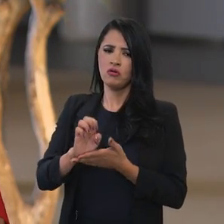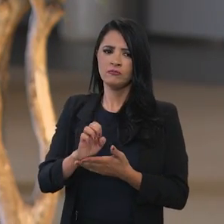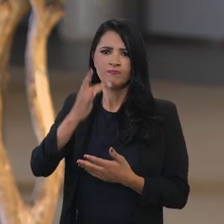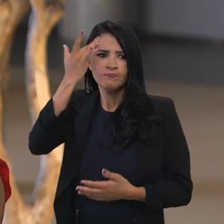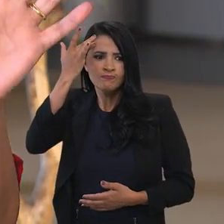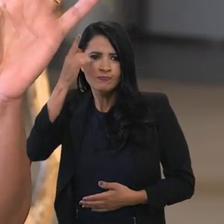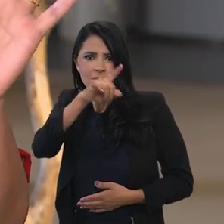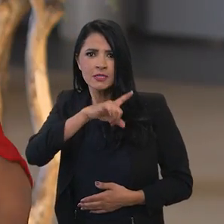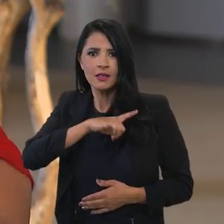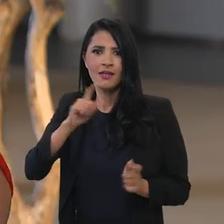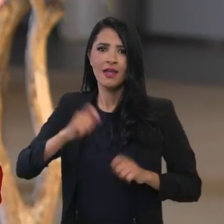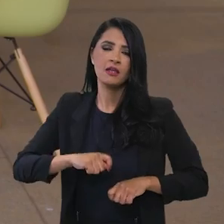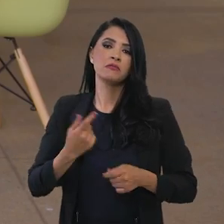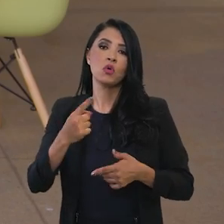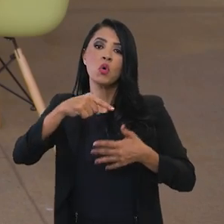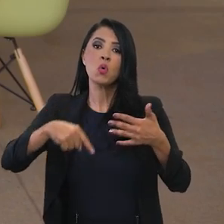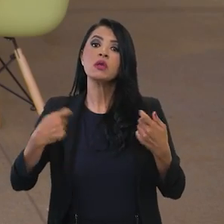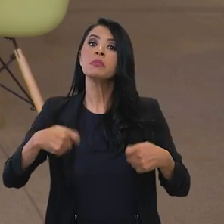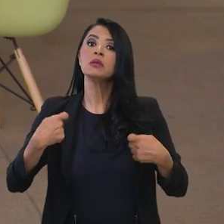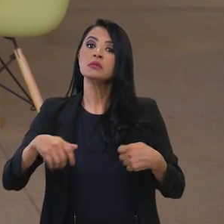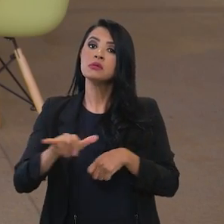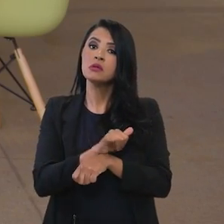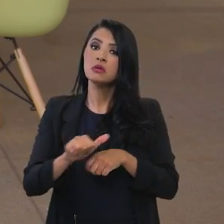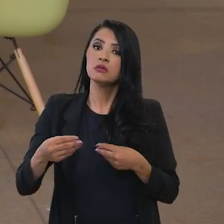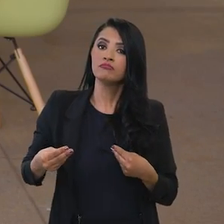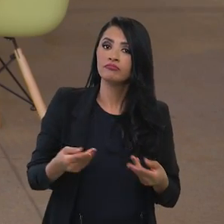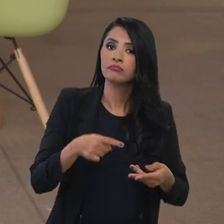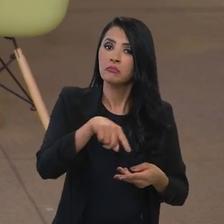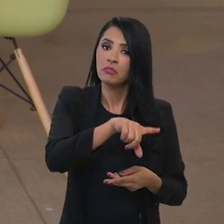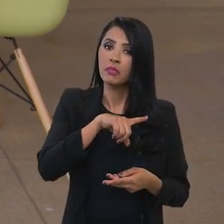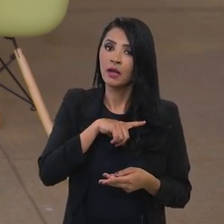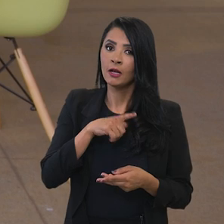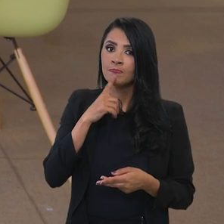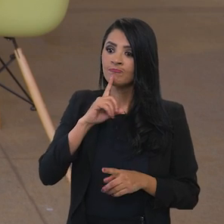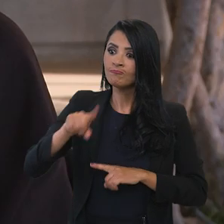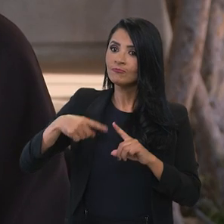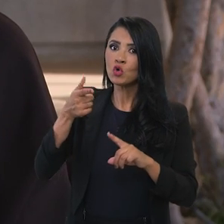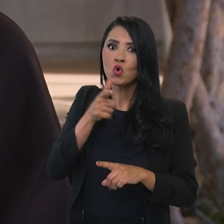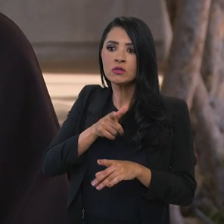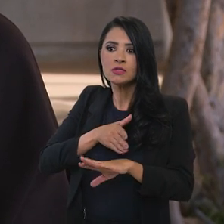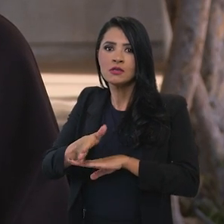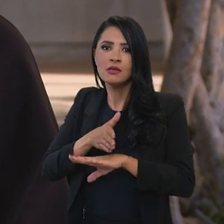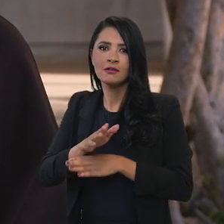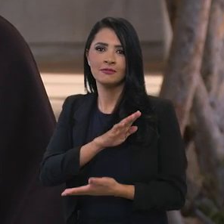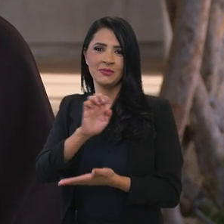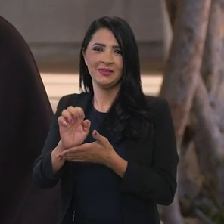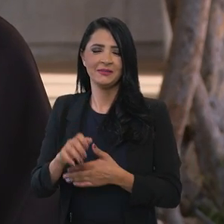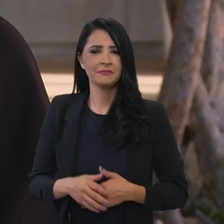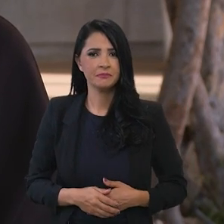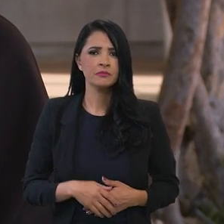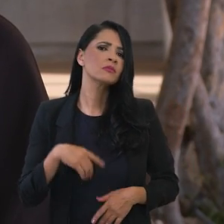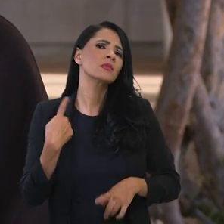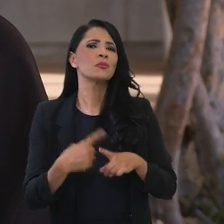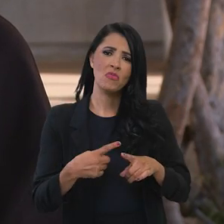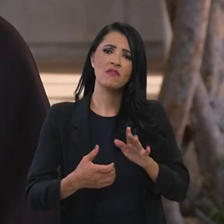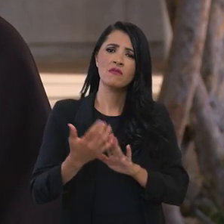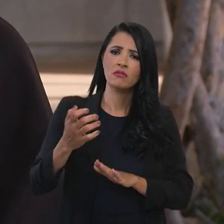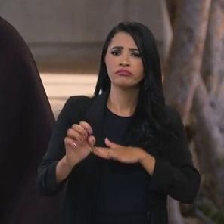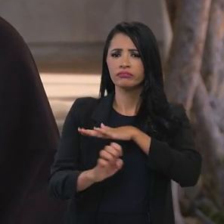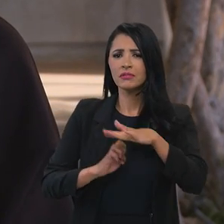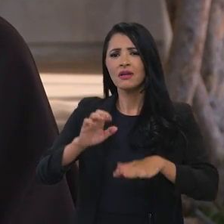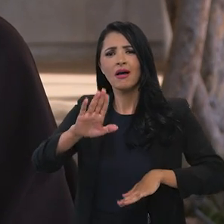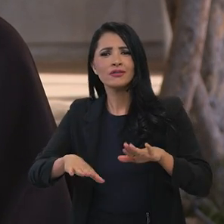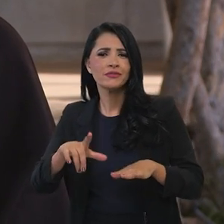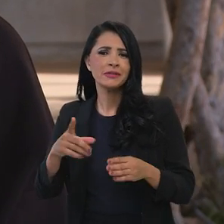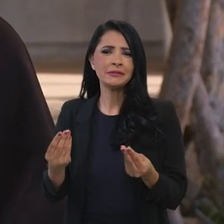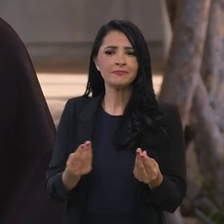acham não, só para grandes, enormes empresas que podem exportar. Não é assim, né? Não, não é assim, mas cabe ao governo